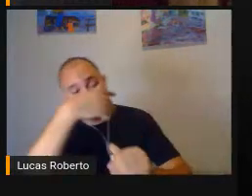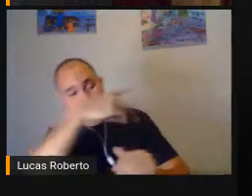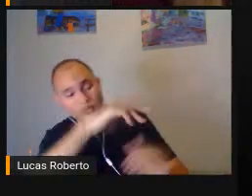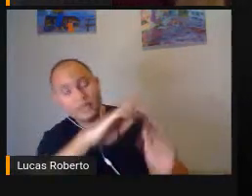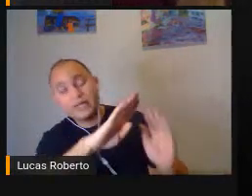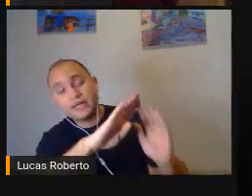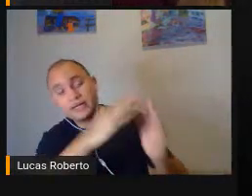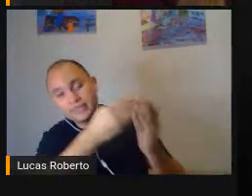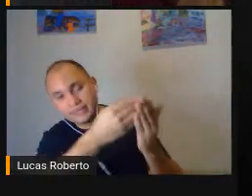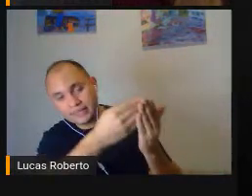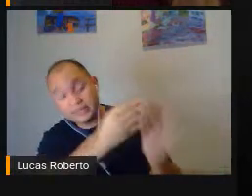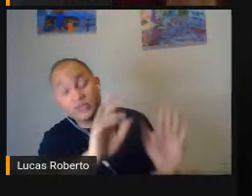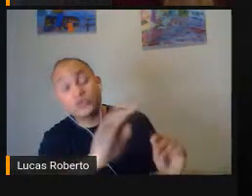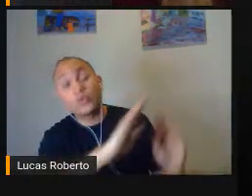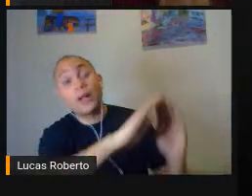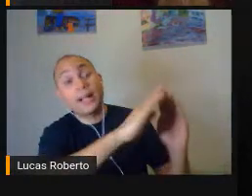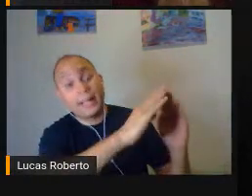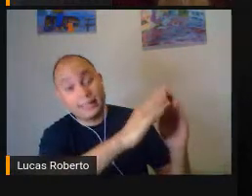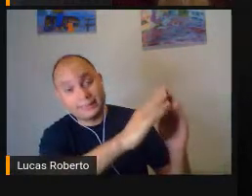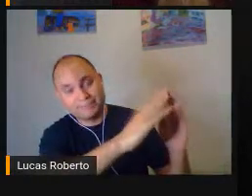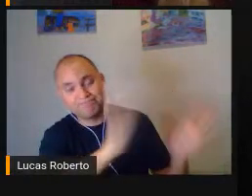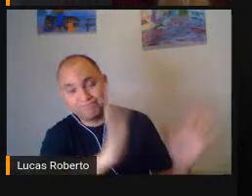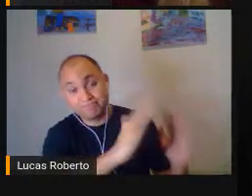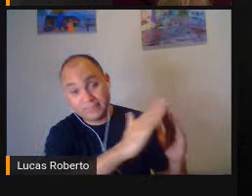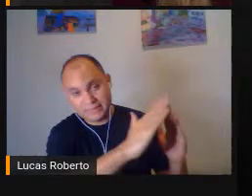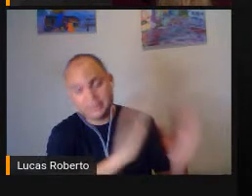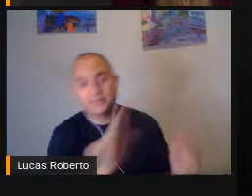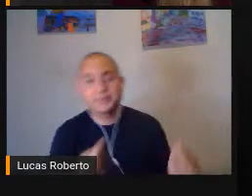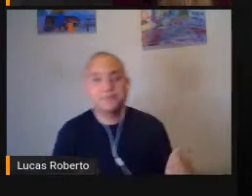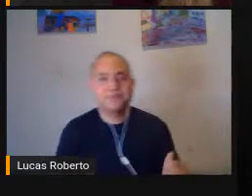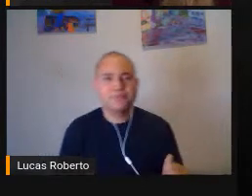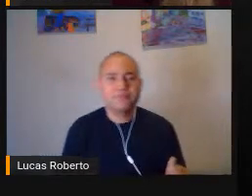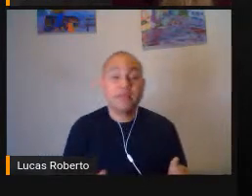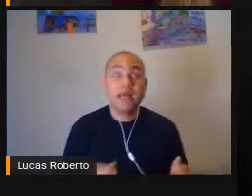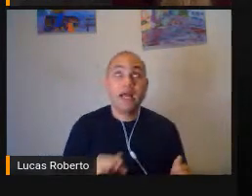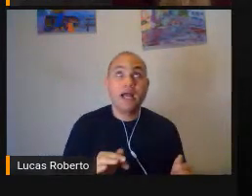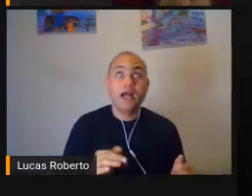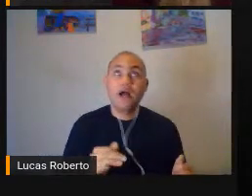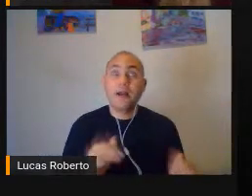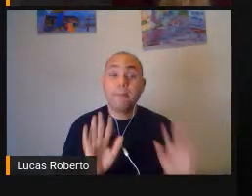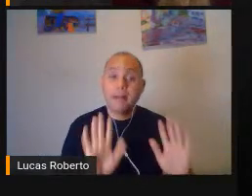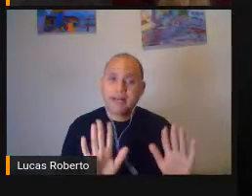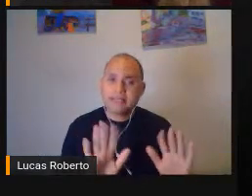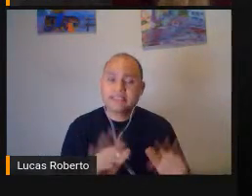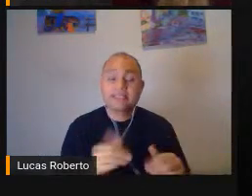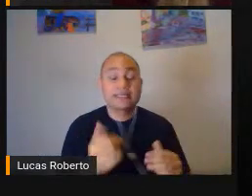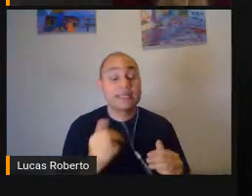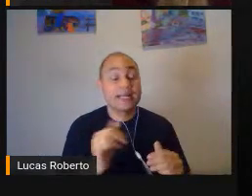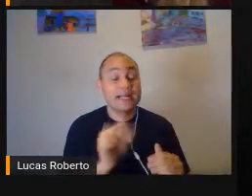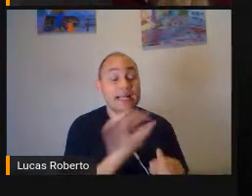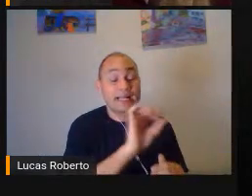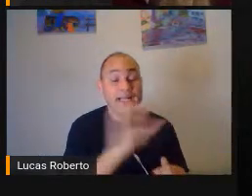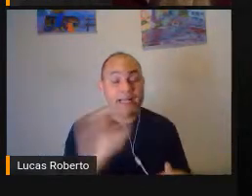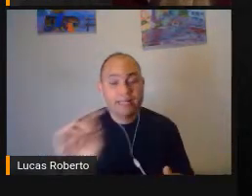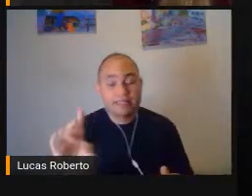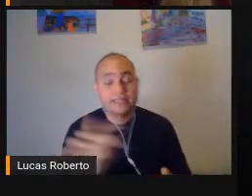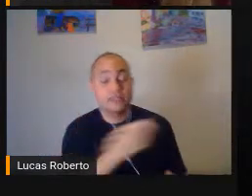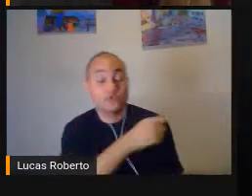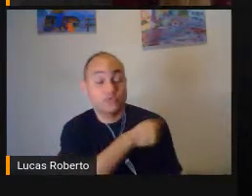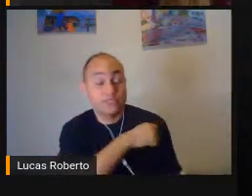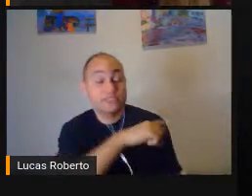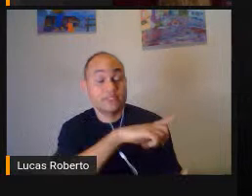Uma lupa Que serve para um estudante Pode não servir para outro Tá? E não é somente A questão da lupa Alguns estudantes